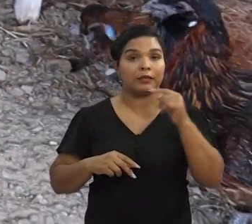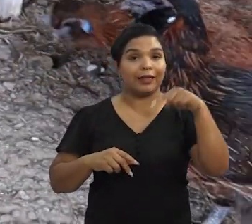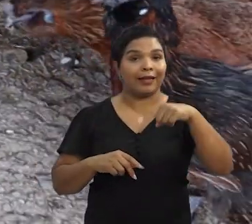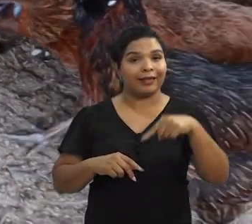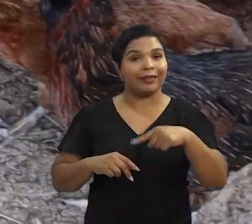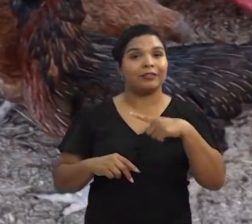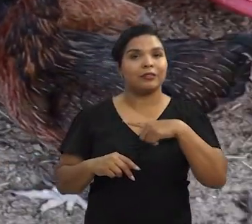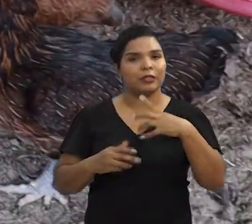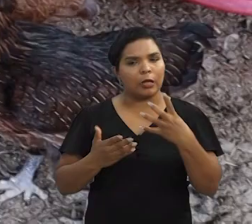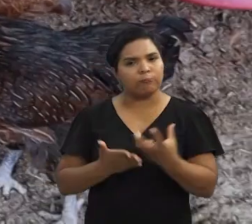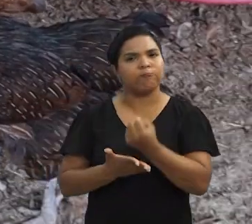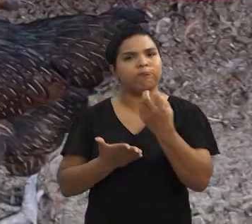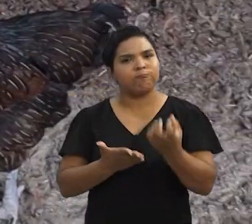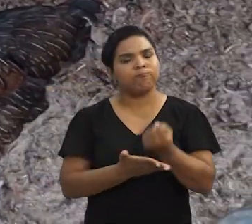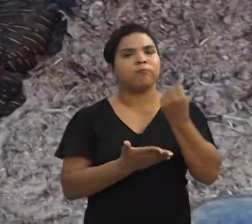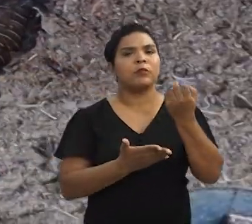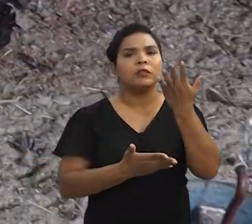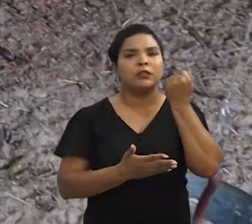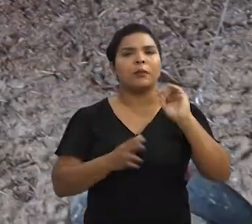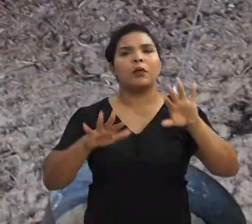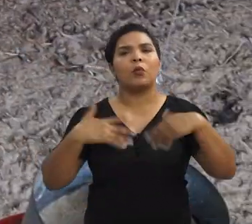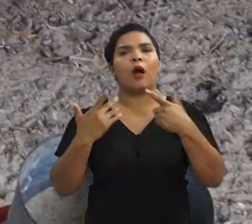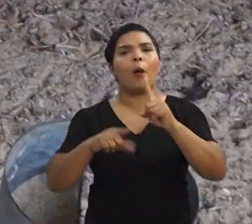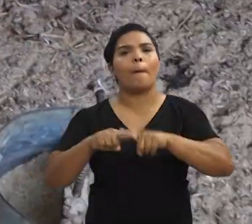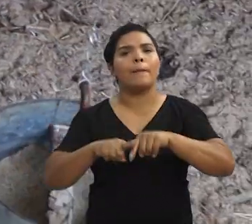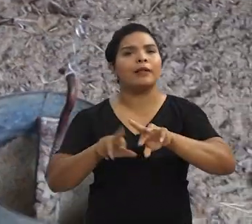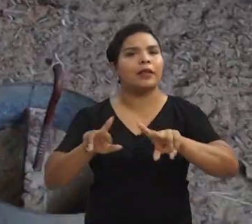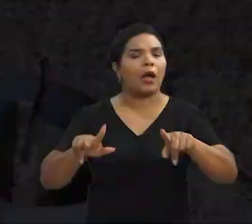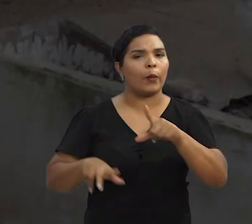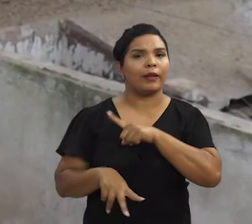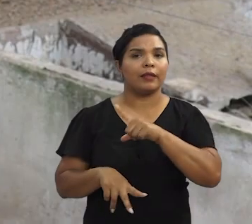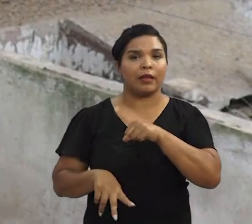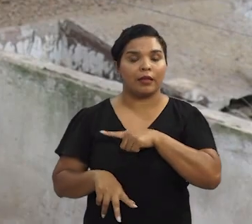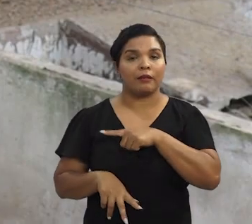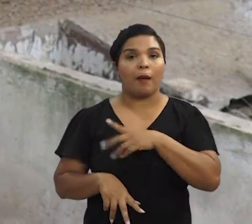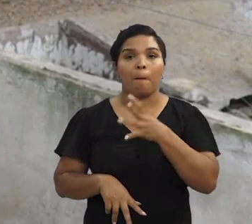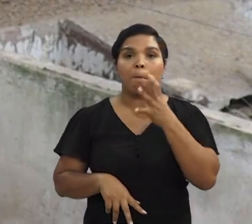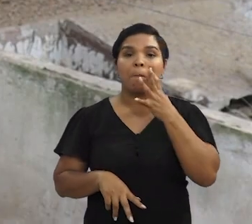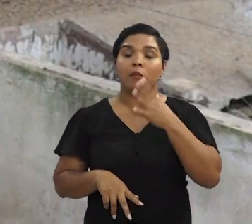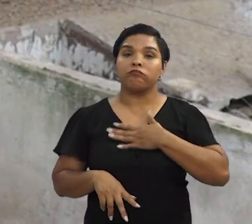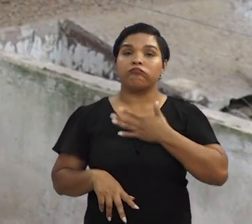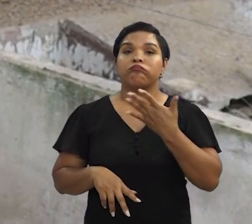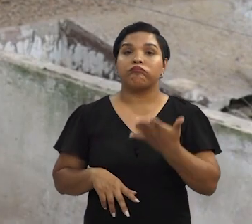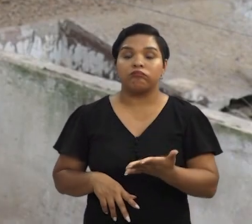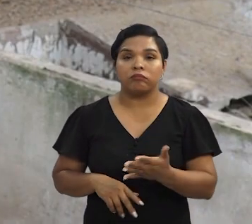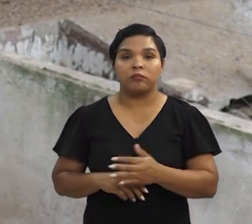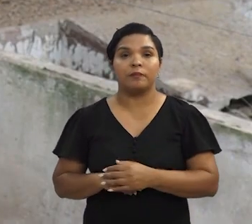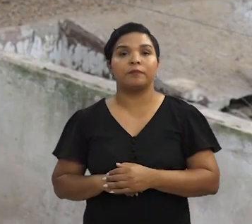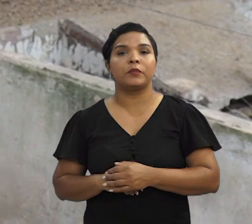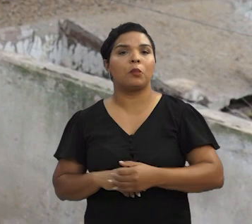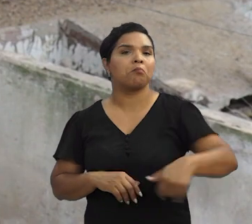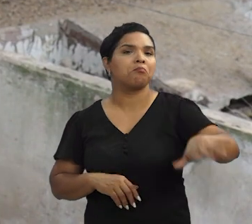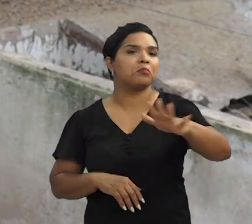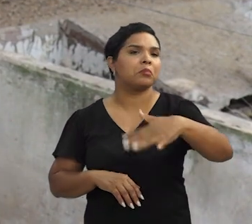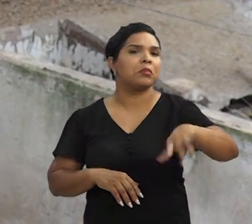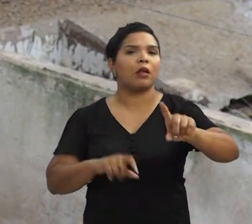aqui a gente tenta resgatar, conhecer todo esse material que eles têm. E aí, surpreendentemente, num plantel aleatório